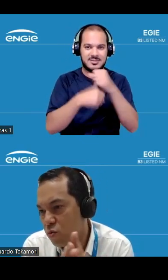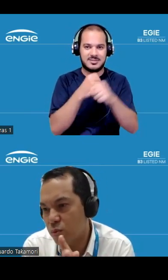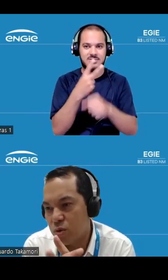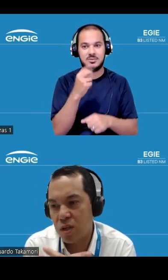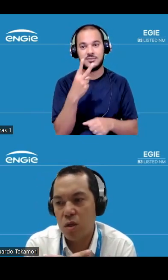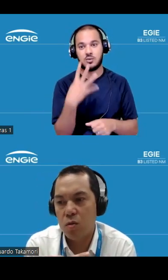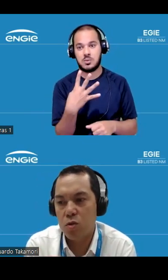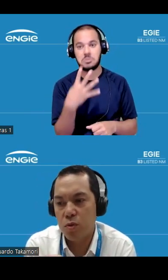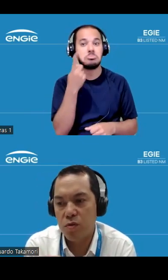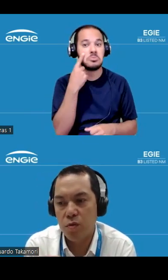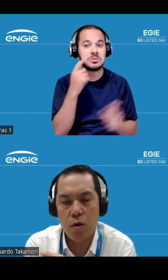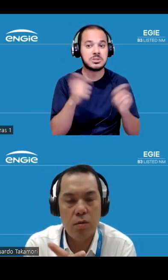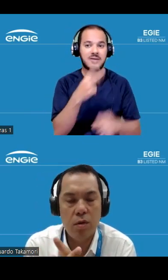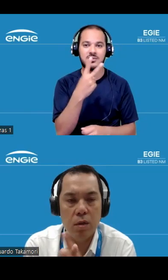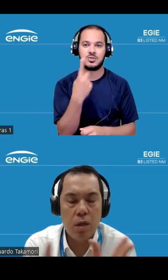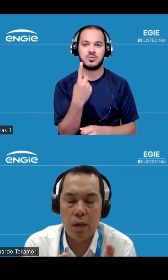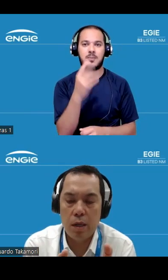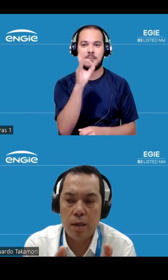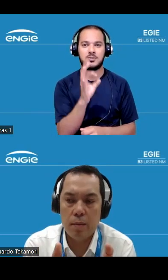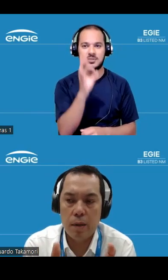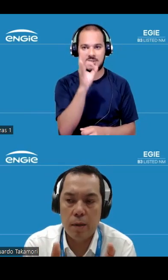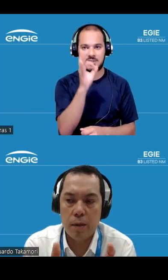% aqui do nosso portfólio